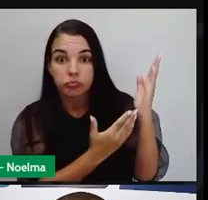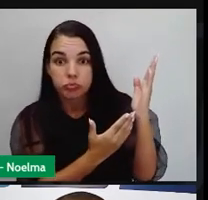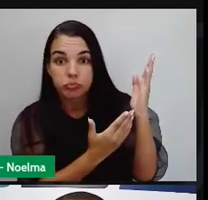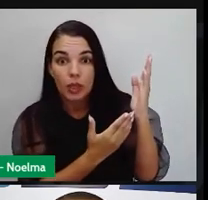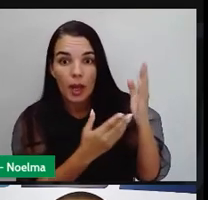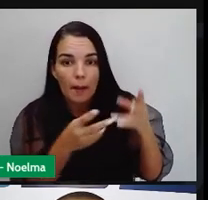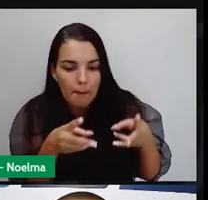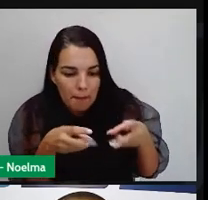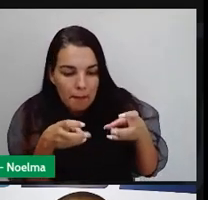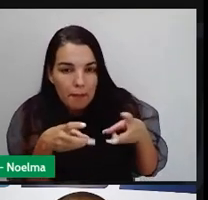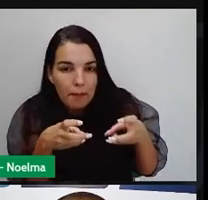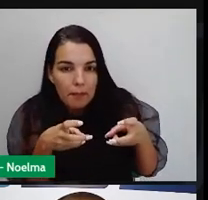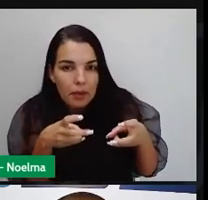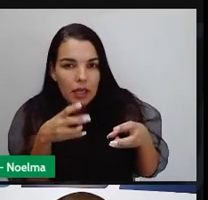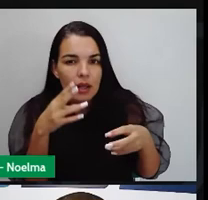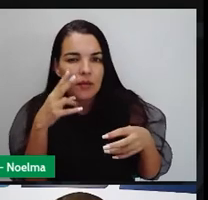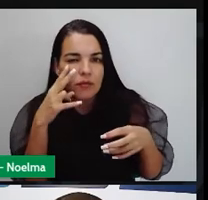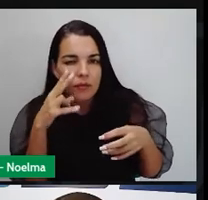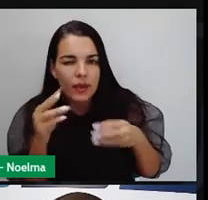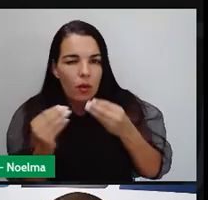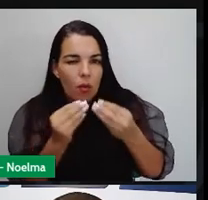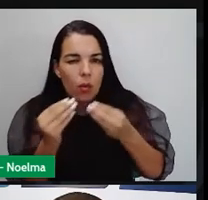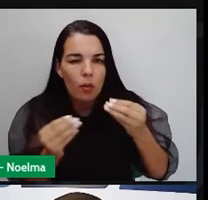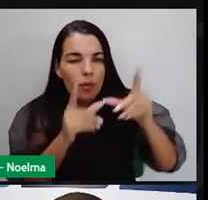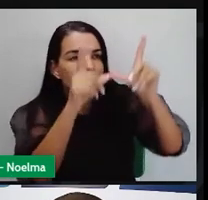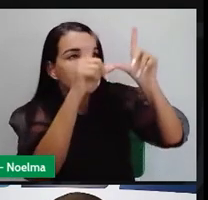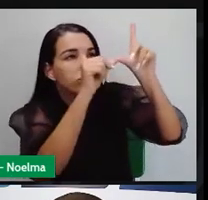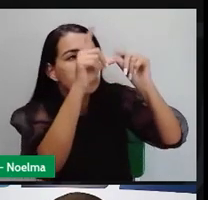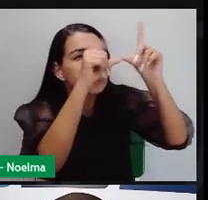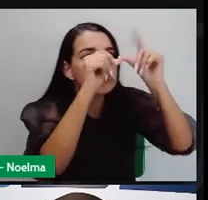prever uma série de movimentos dos astros.